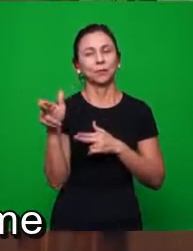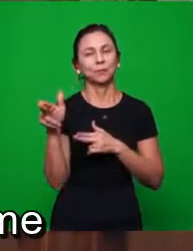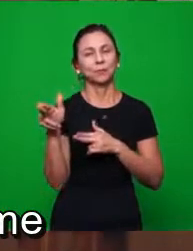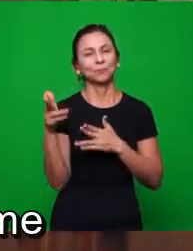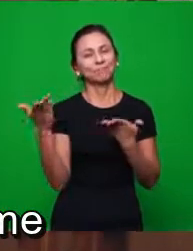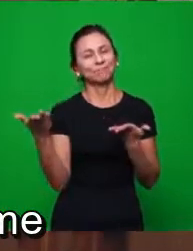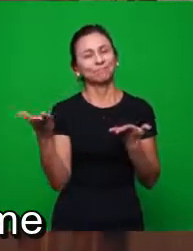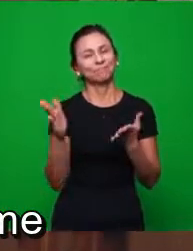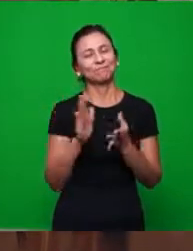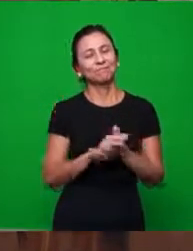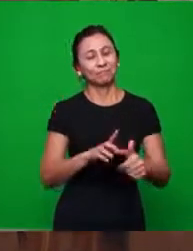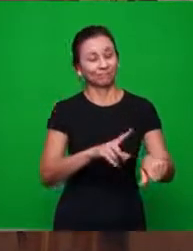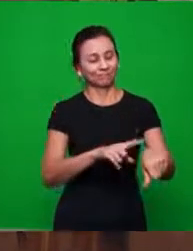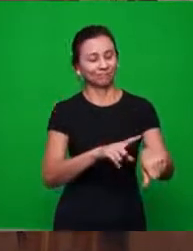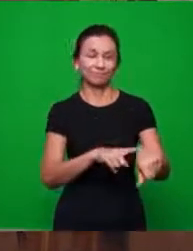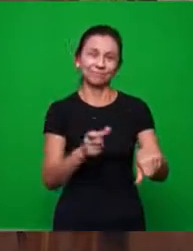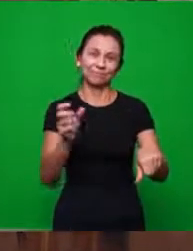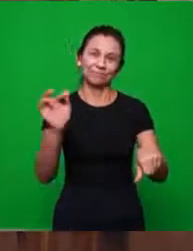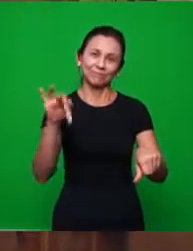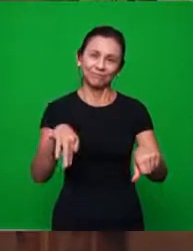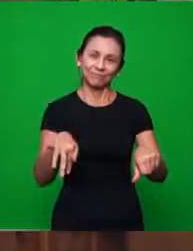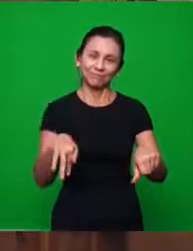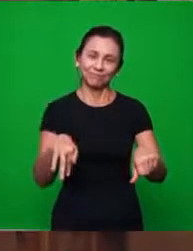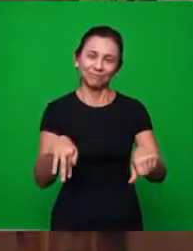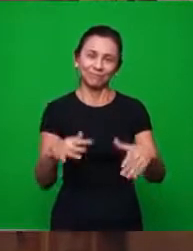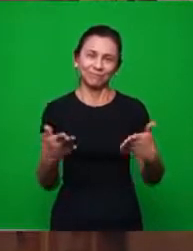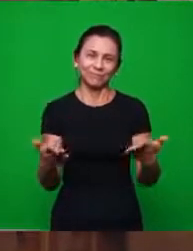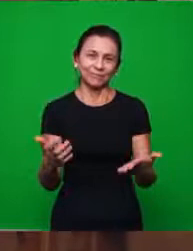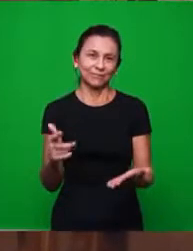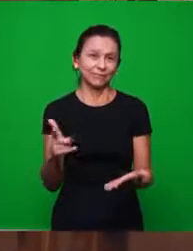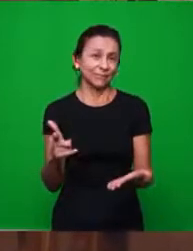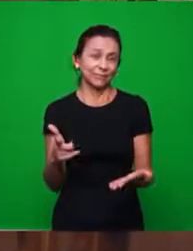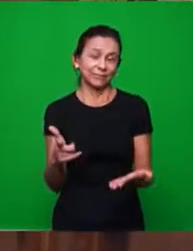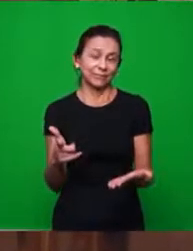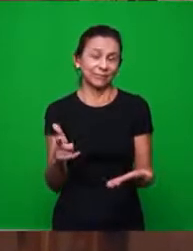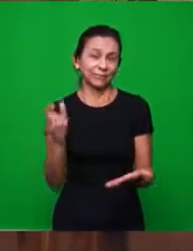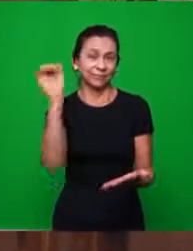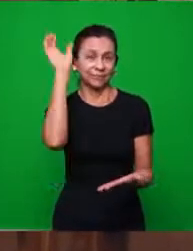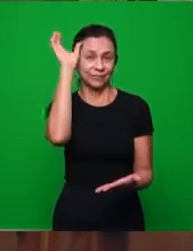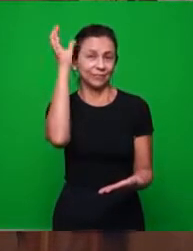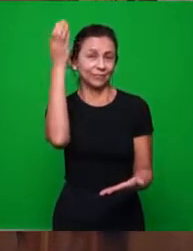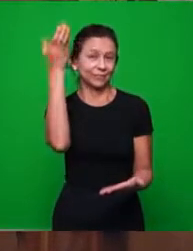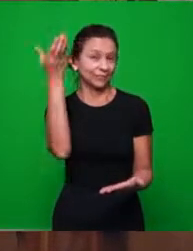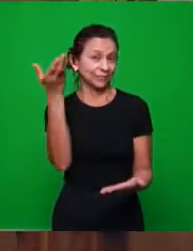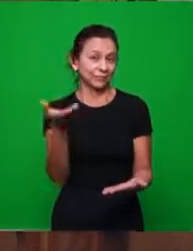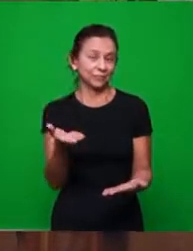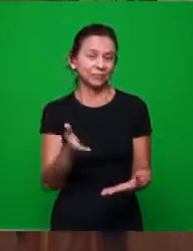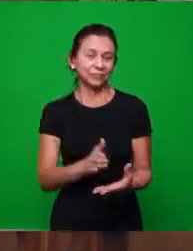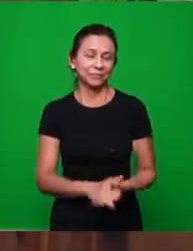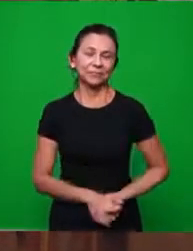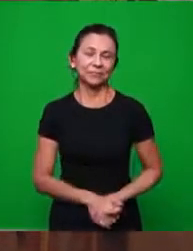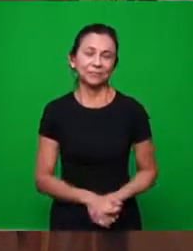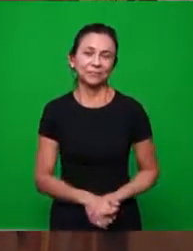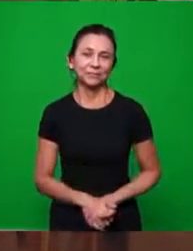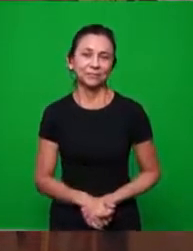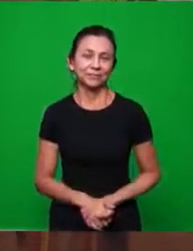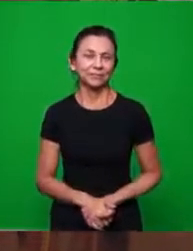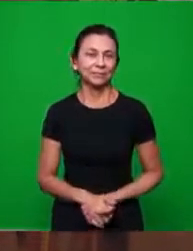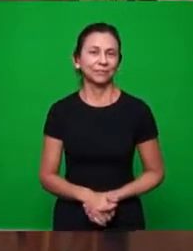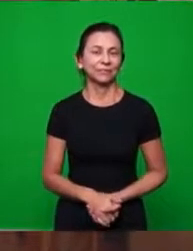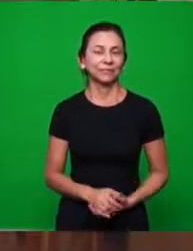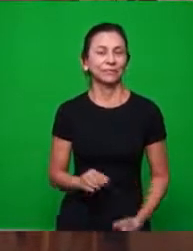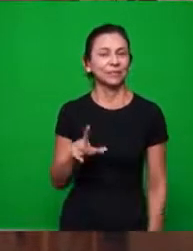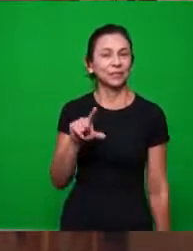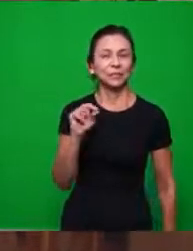Amados, o tempo esgotou e não temos outra alternativa a não ser dizer